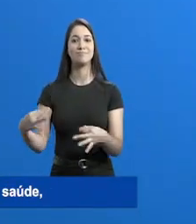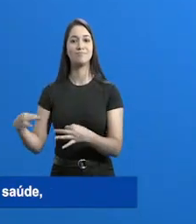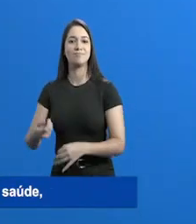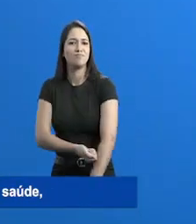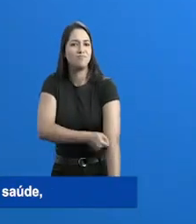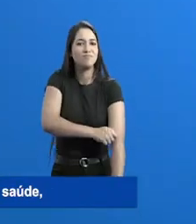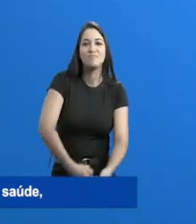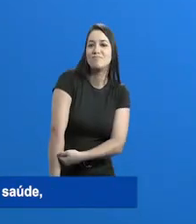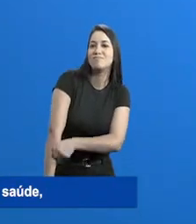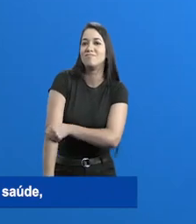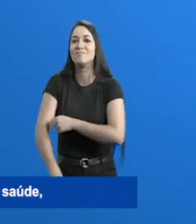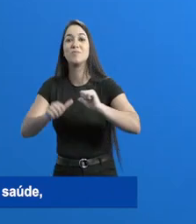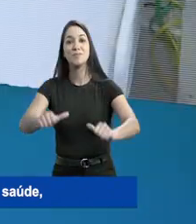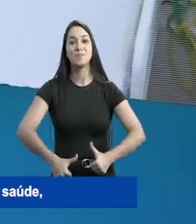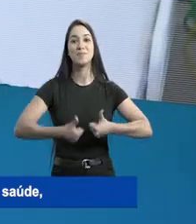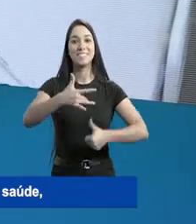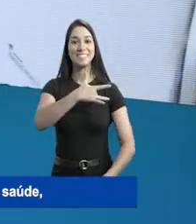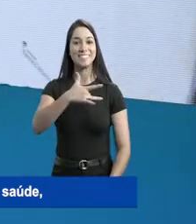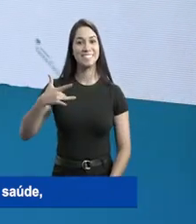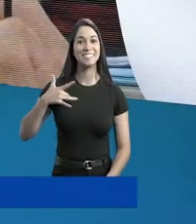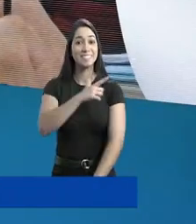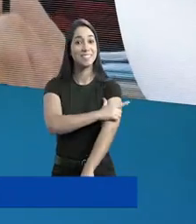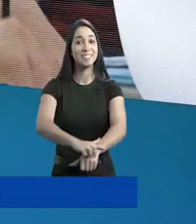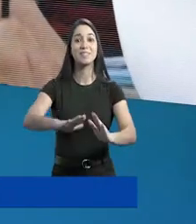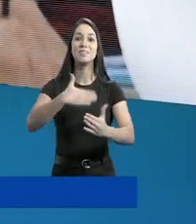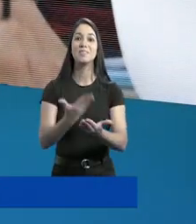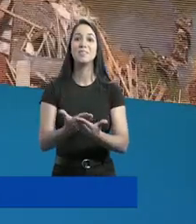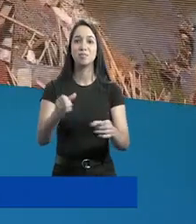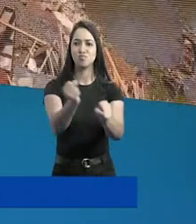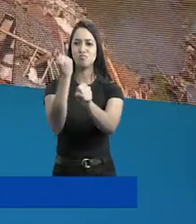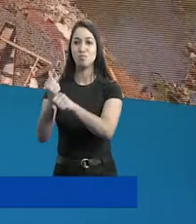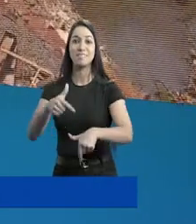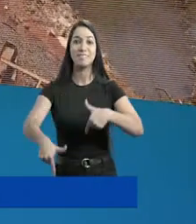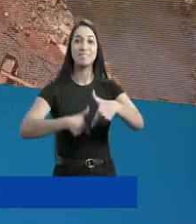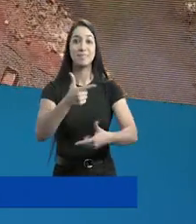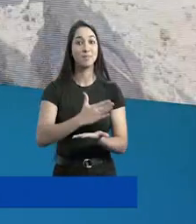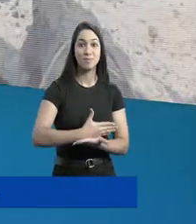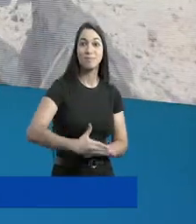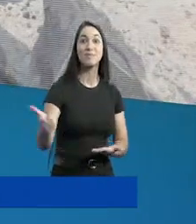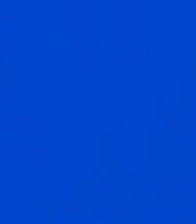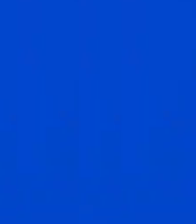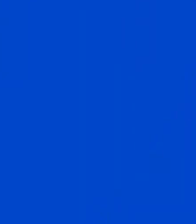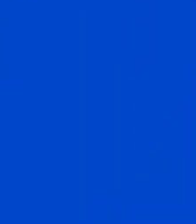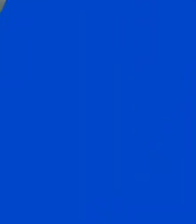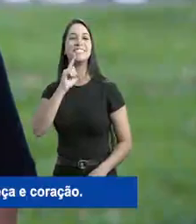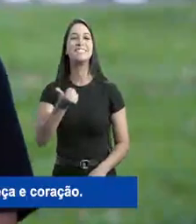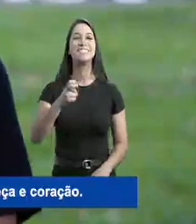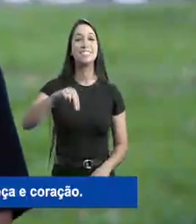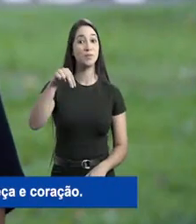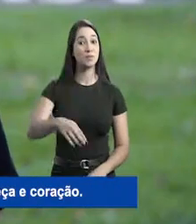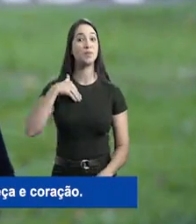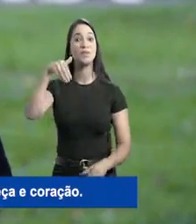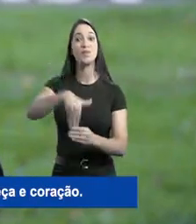em dia. Arregaçou as mangas. Melhorou a saúde, a educação e as obras e empregos voltaram. Dia